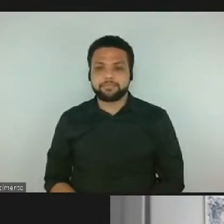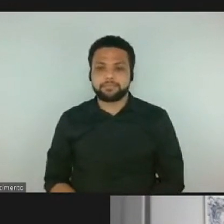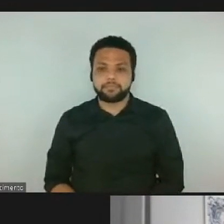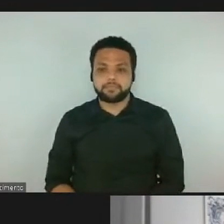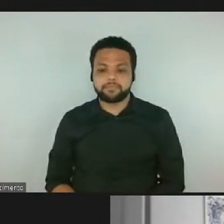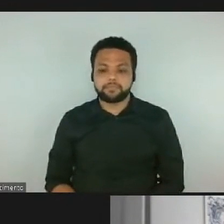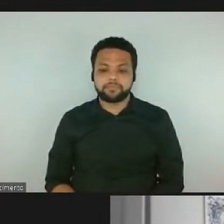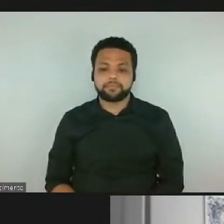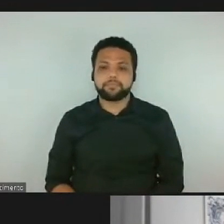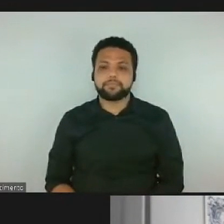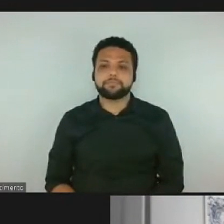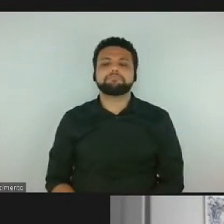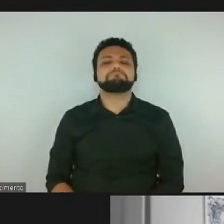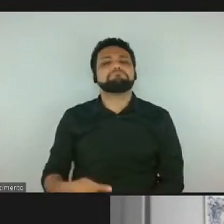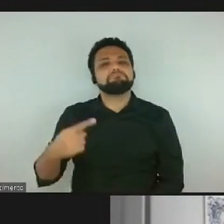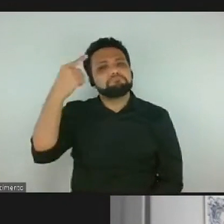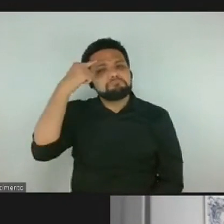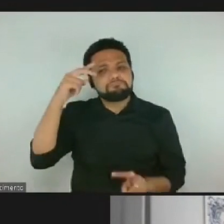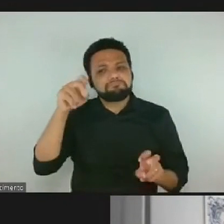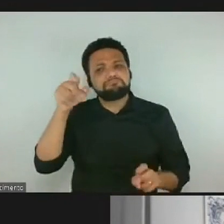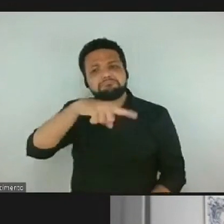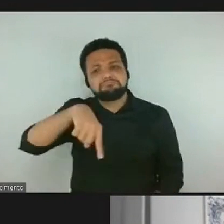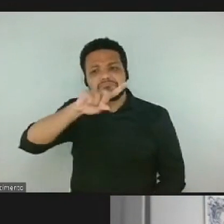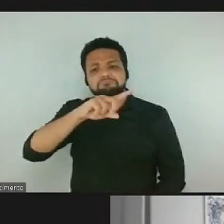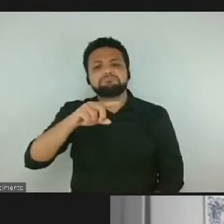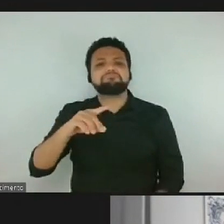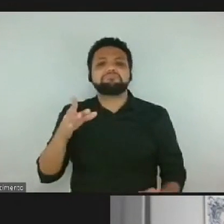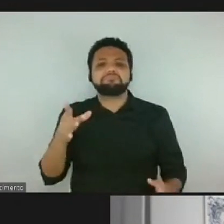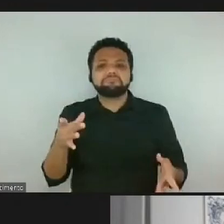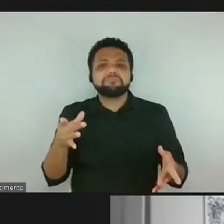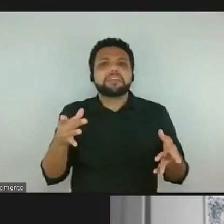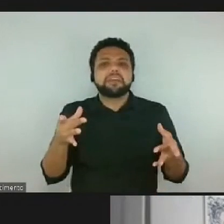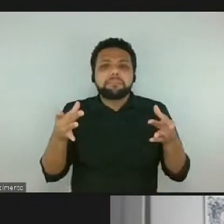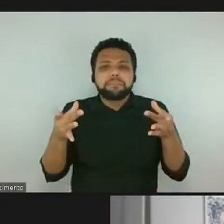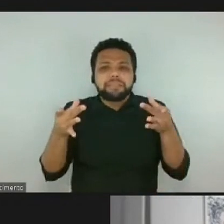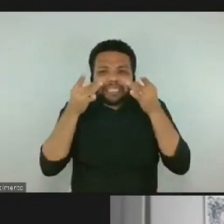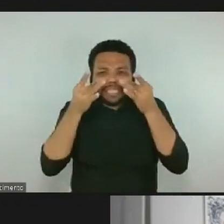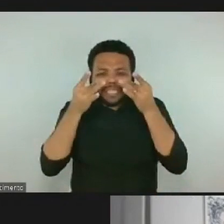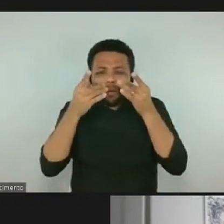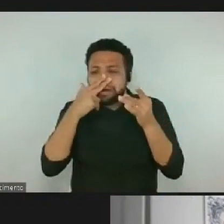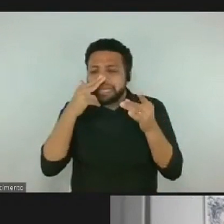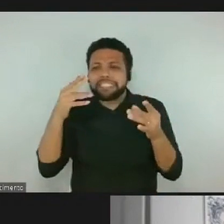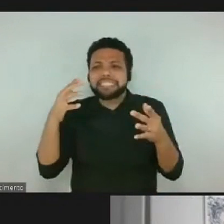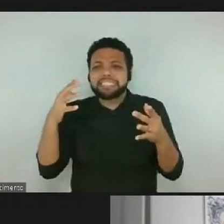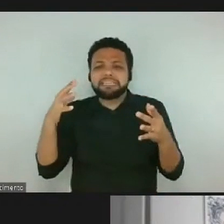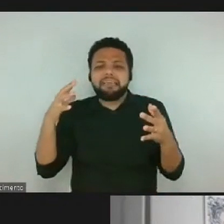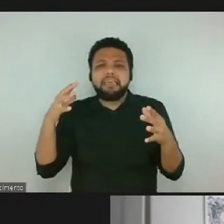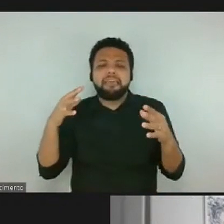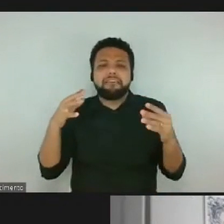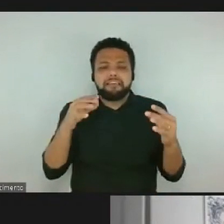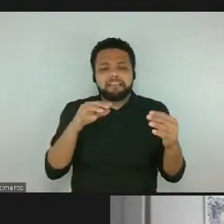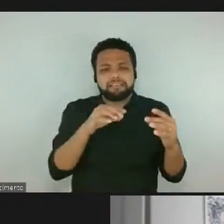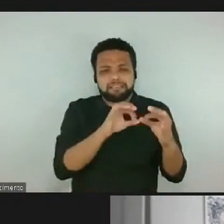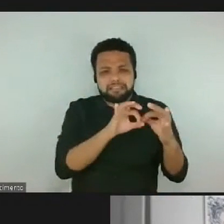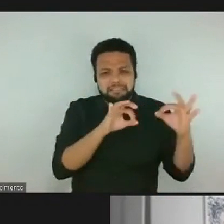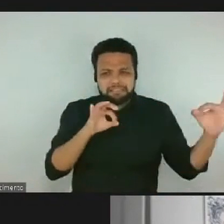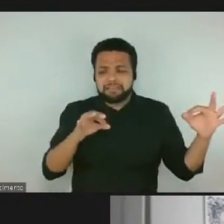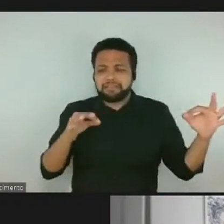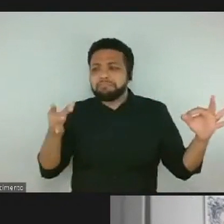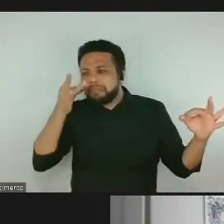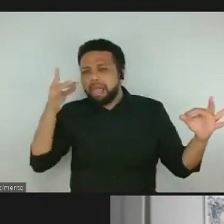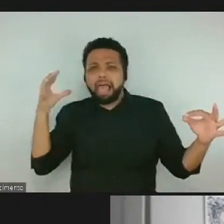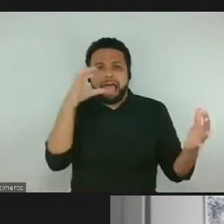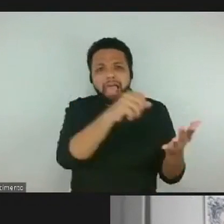vocês não acham que a atividade presencial engole um pouco? Eu tenho a minha dúvida de se essa atividade online vai